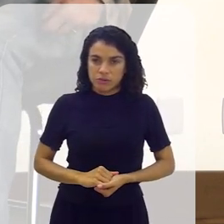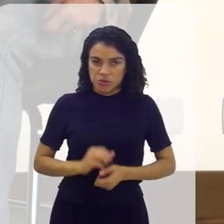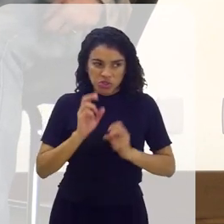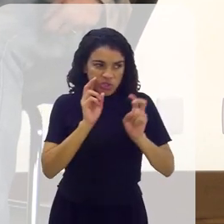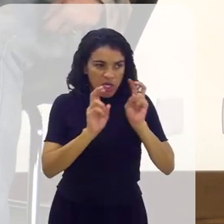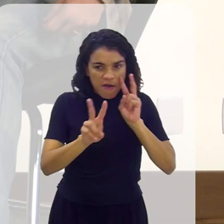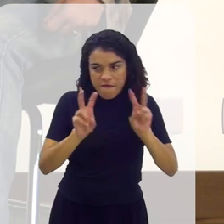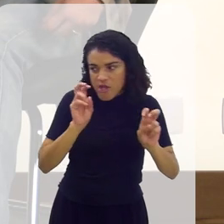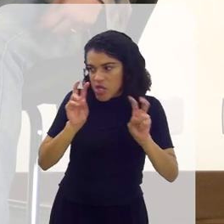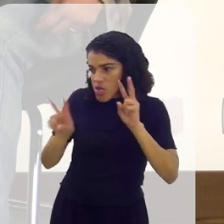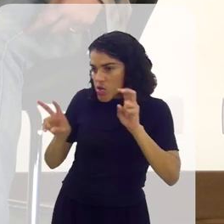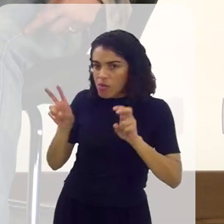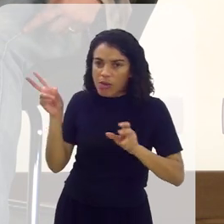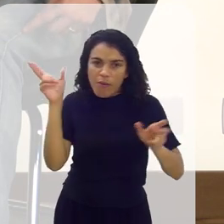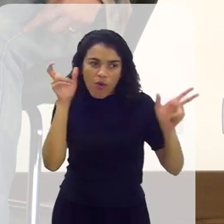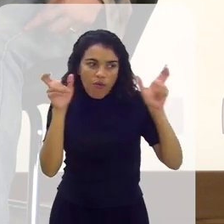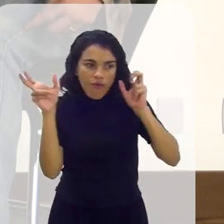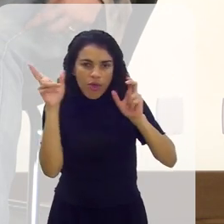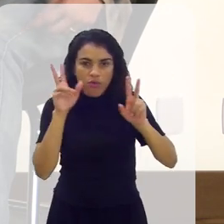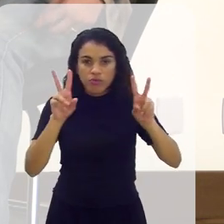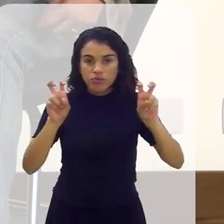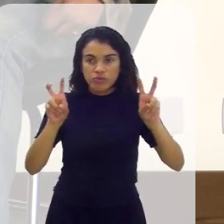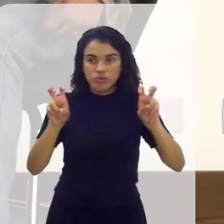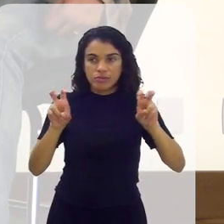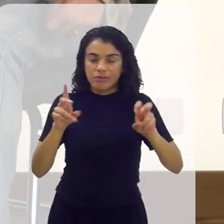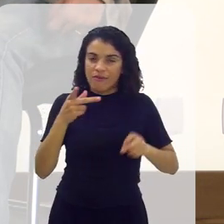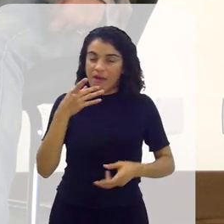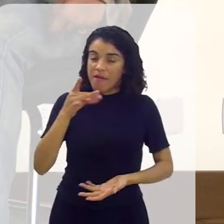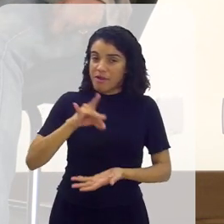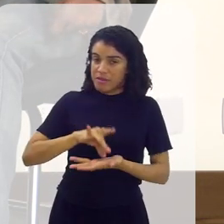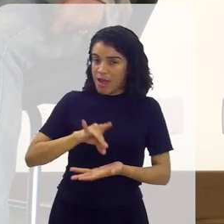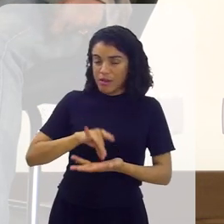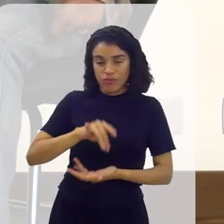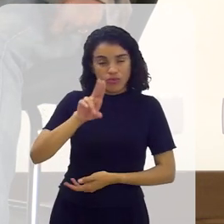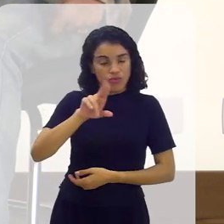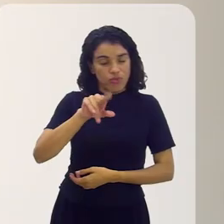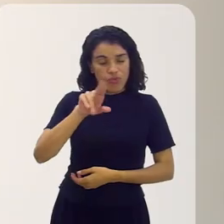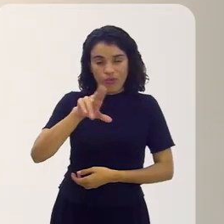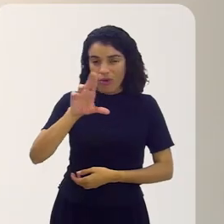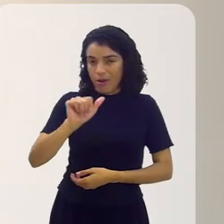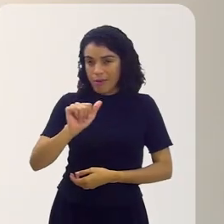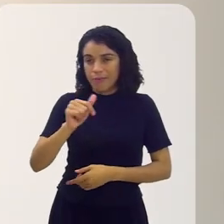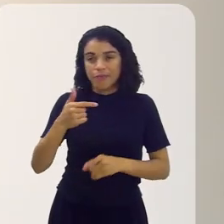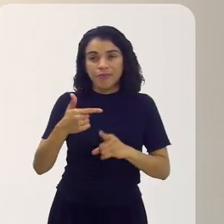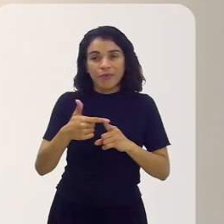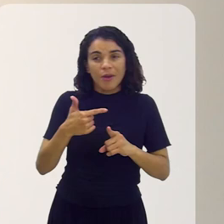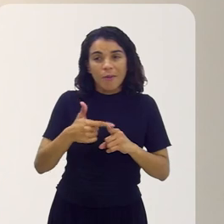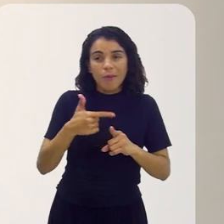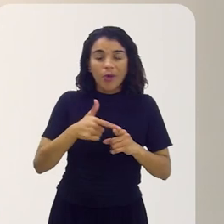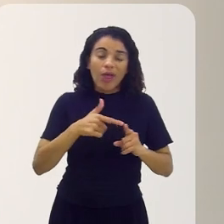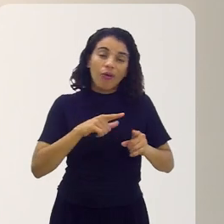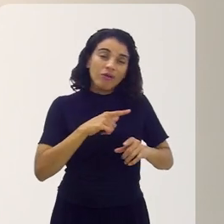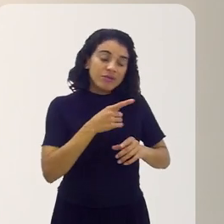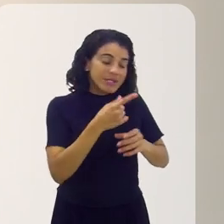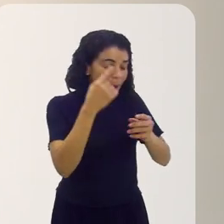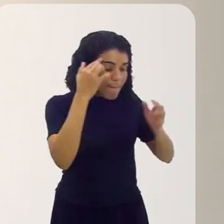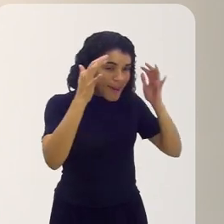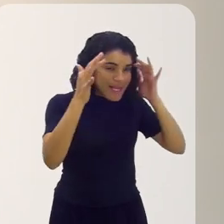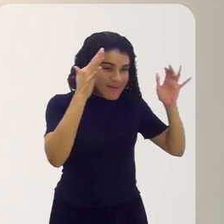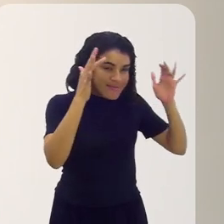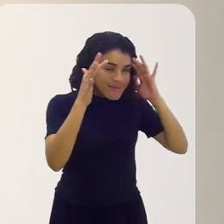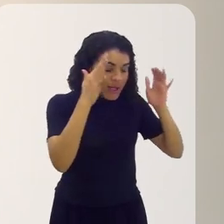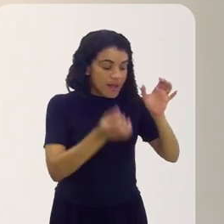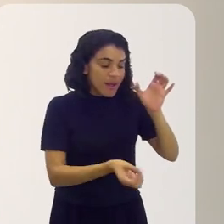Você já viu alguma coisa, já ouviu falar? Confesso que não. Não, porque quando você está no desenvolvimento de jogo,